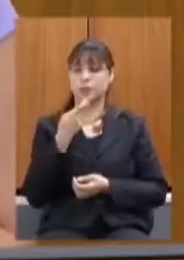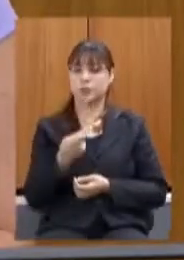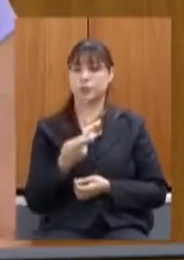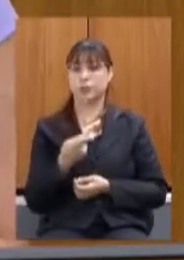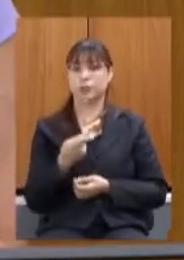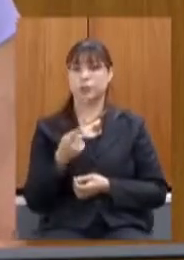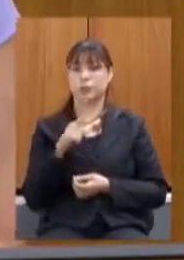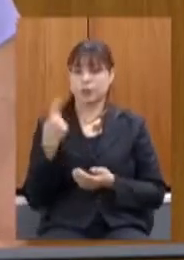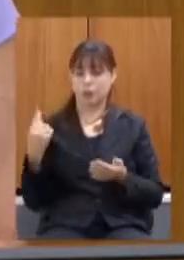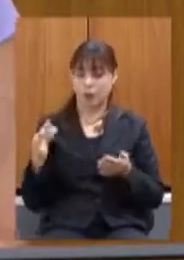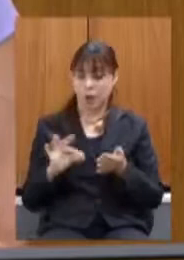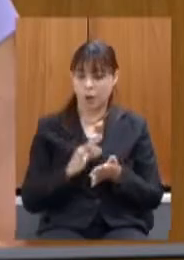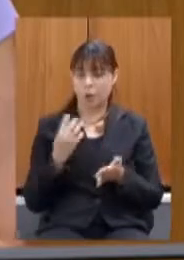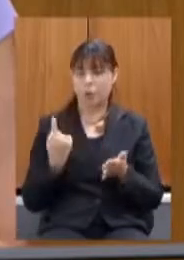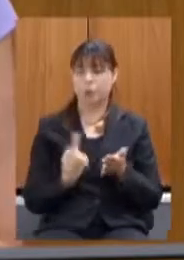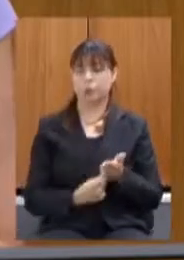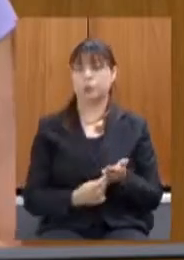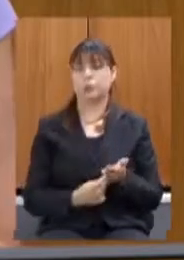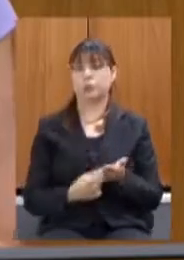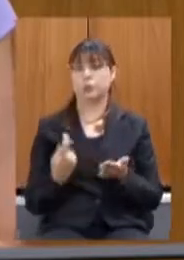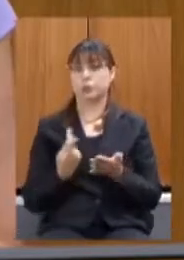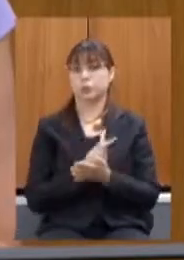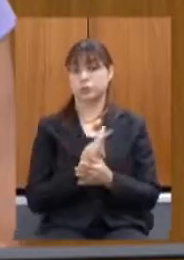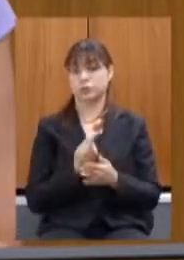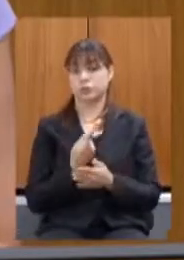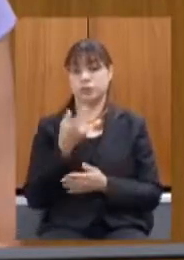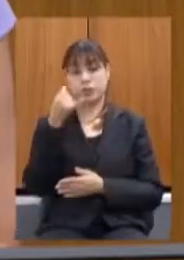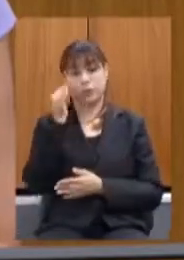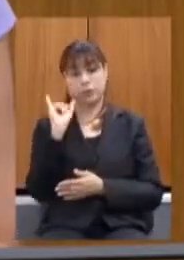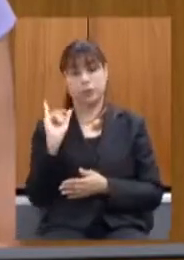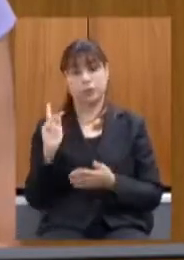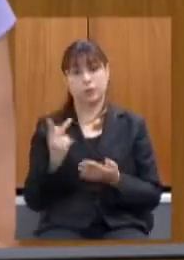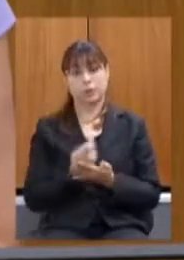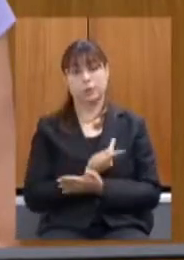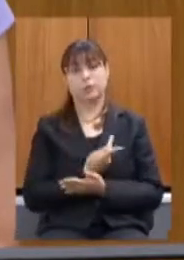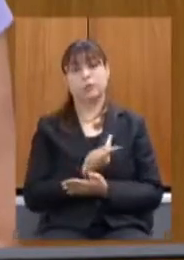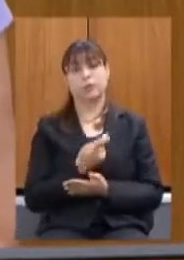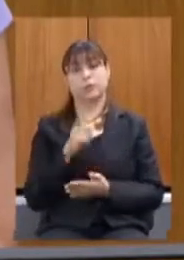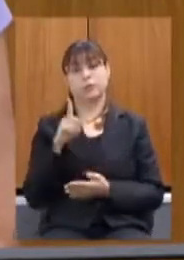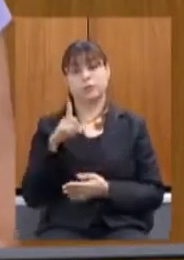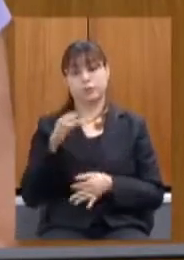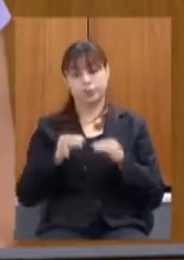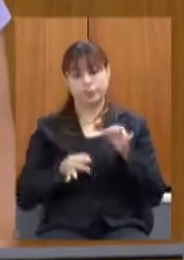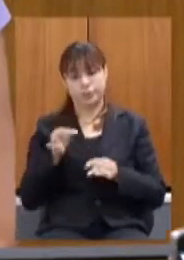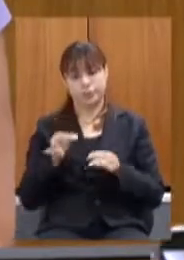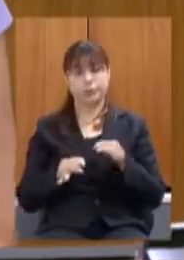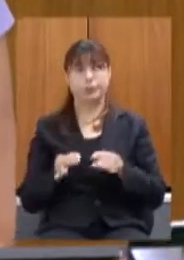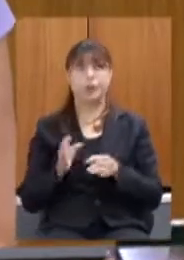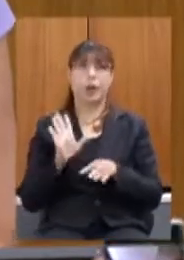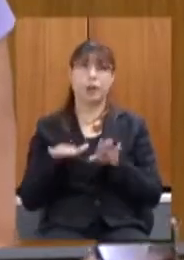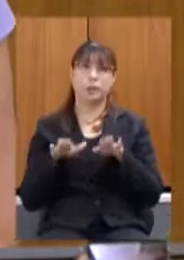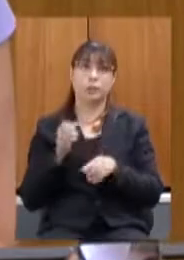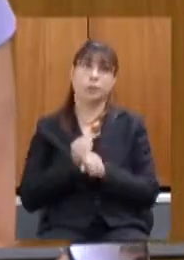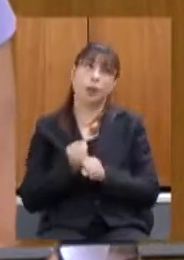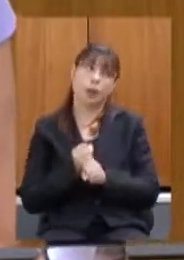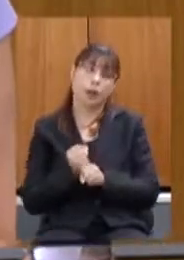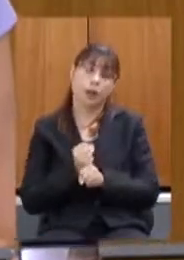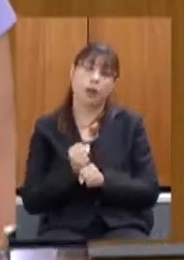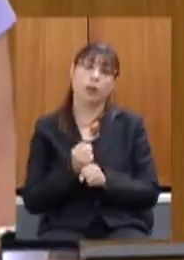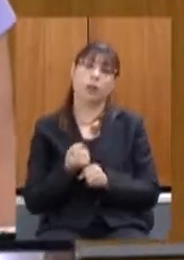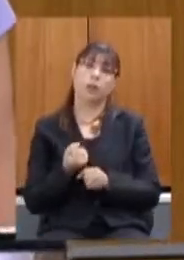esse acordo hoje existe justamente para que não seja necessário travar batalhas judiciais que podem demorar anos ou décadas